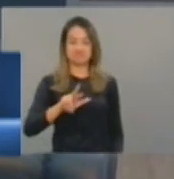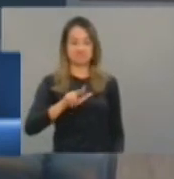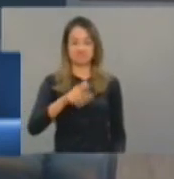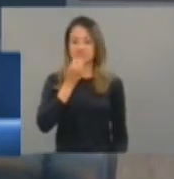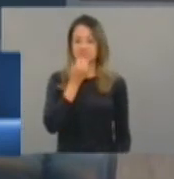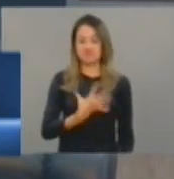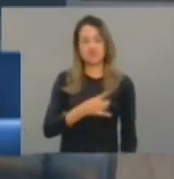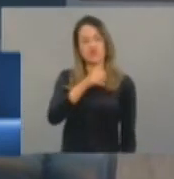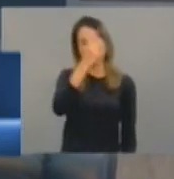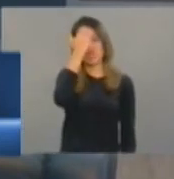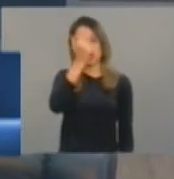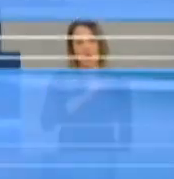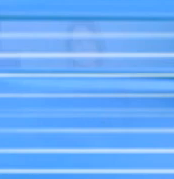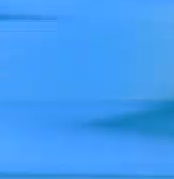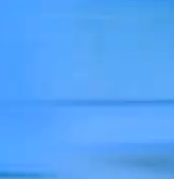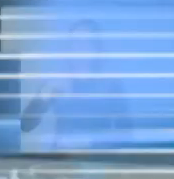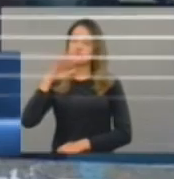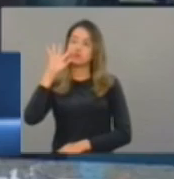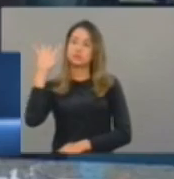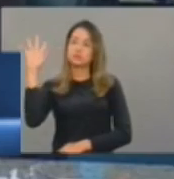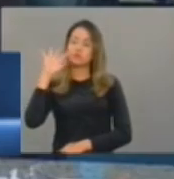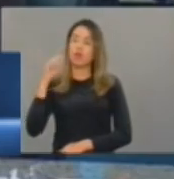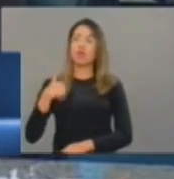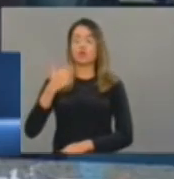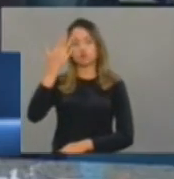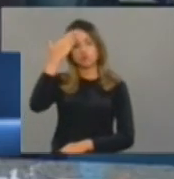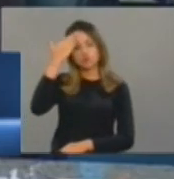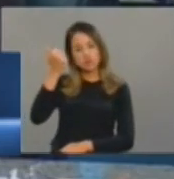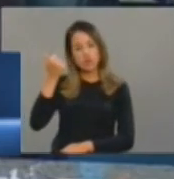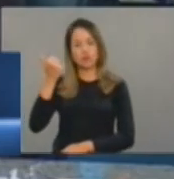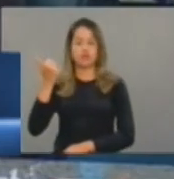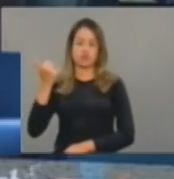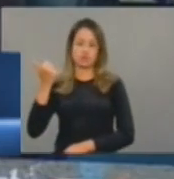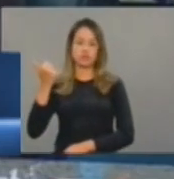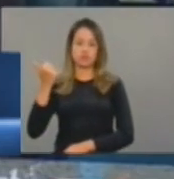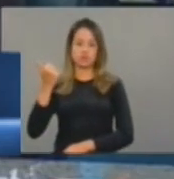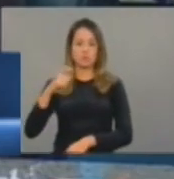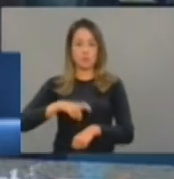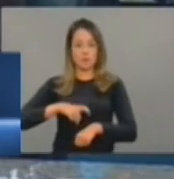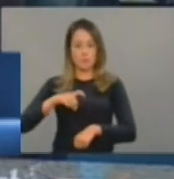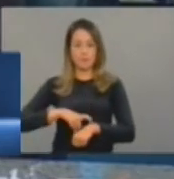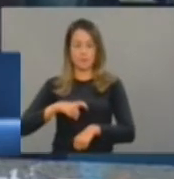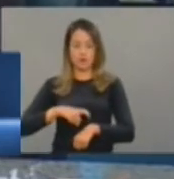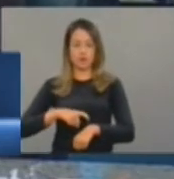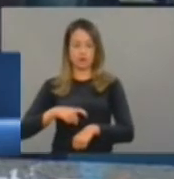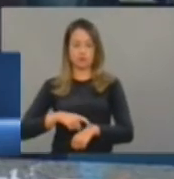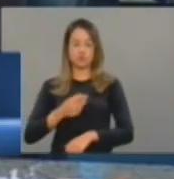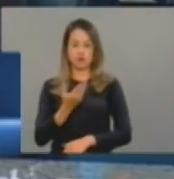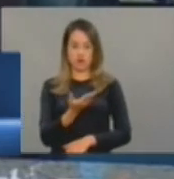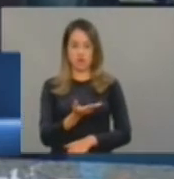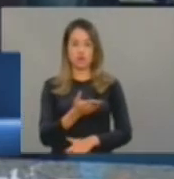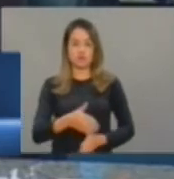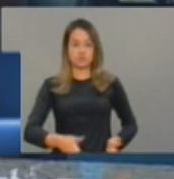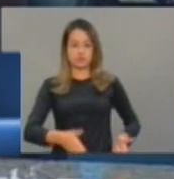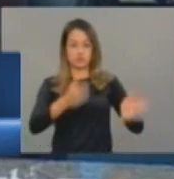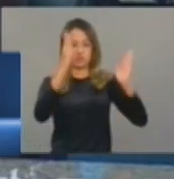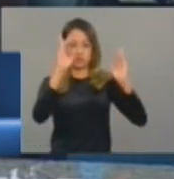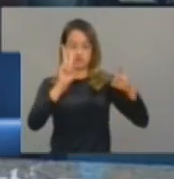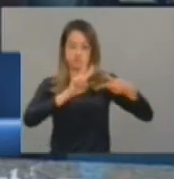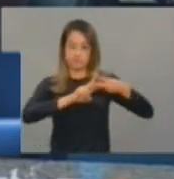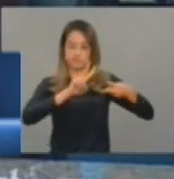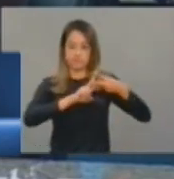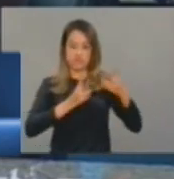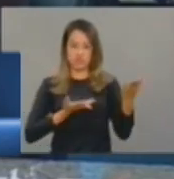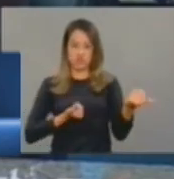consciência disso. É preciso mudar. Eu sei que a situação dos centros de medidas socioeducativas, elas